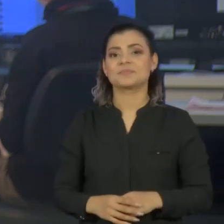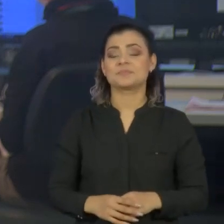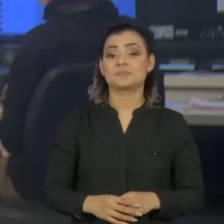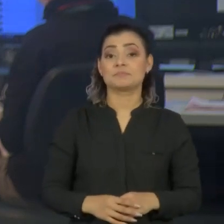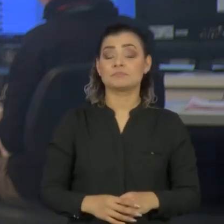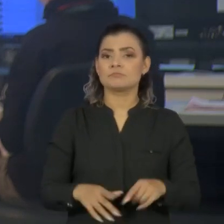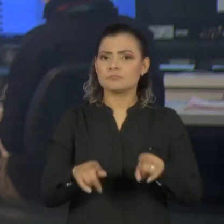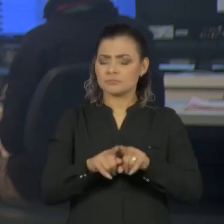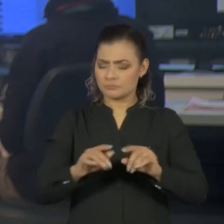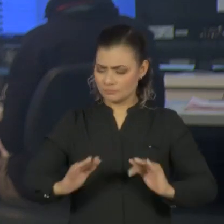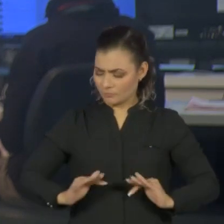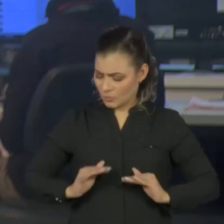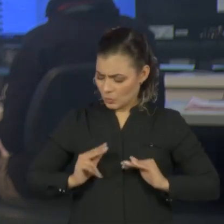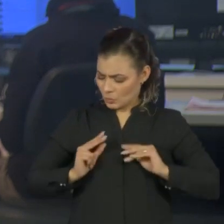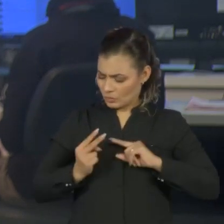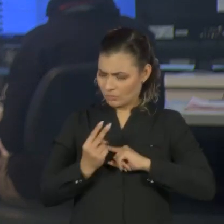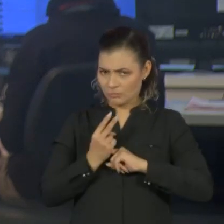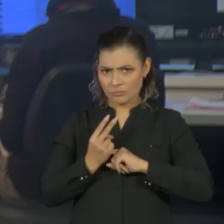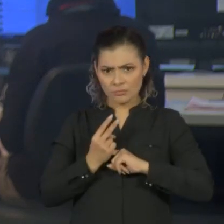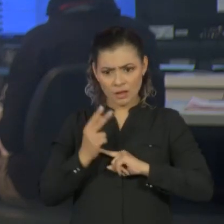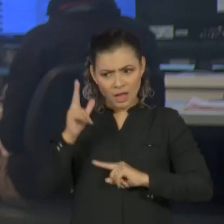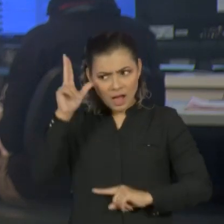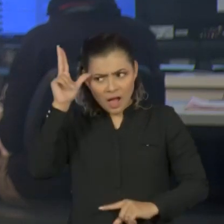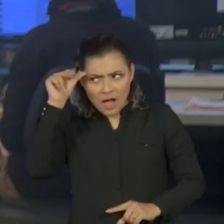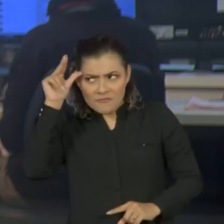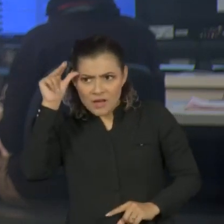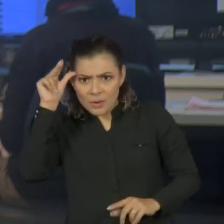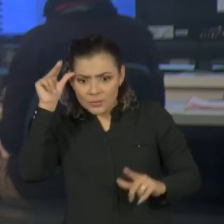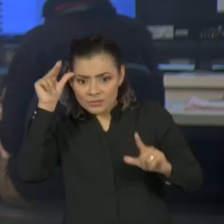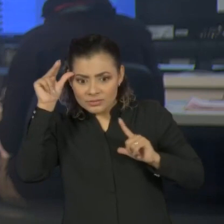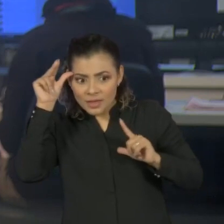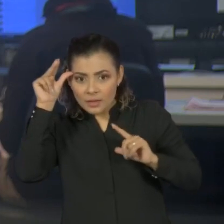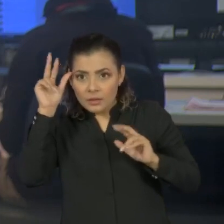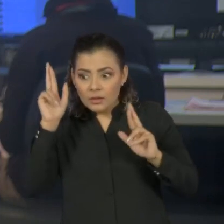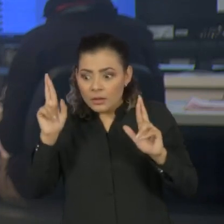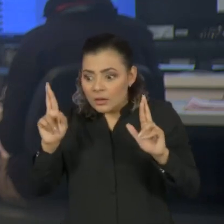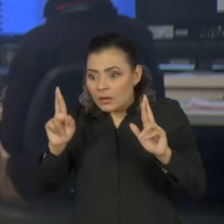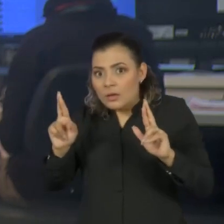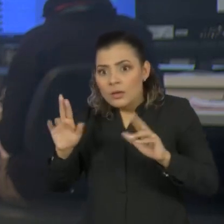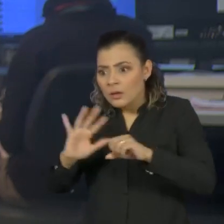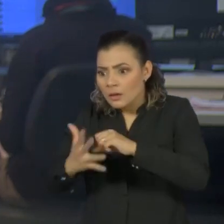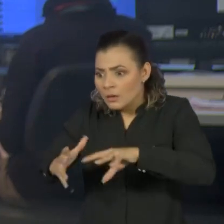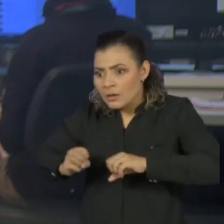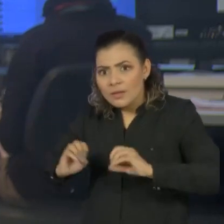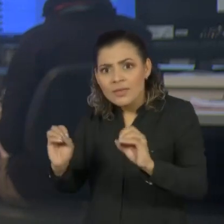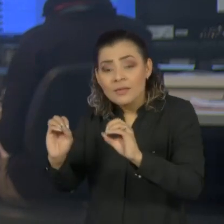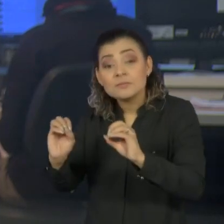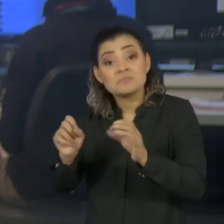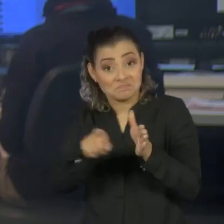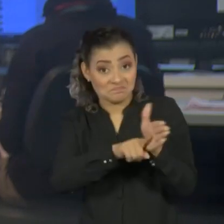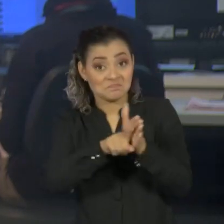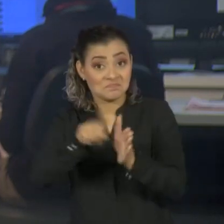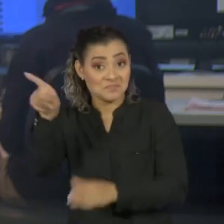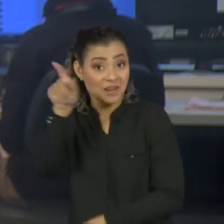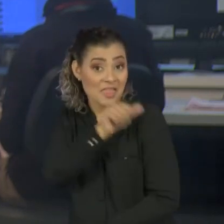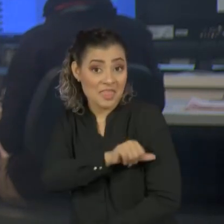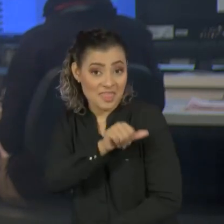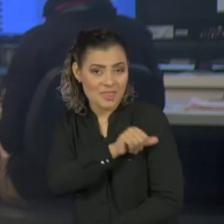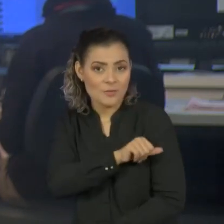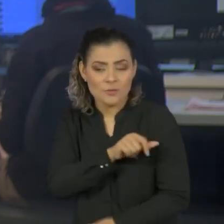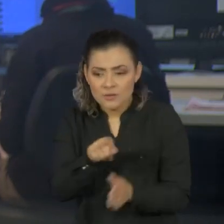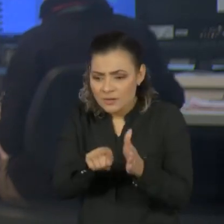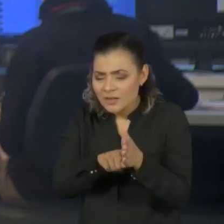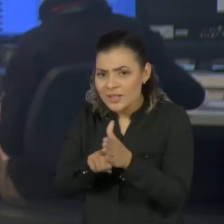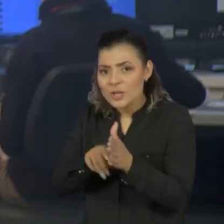Anticorpos produzidos em cavalos são a nova esperança contra a covid-19. Pesquisadores do Rio de Janeiro esperam testar o